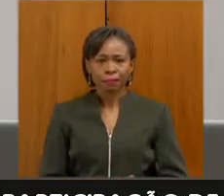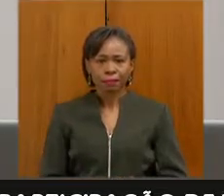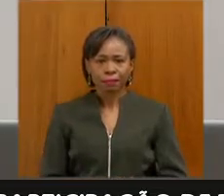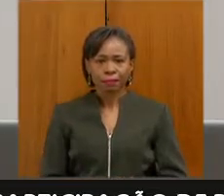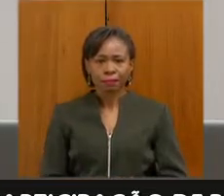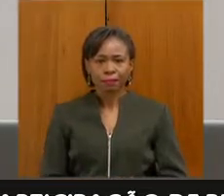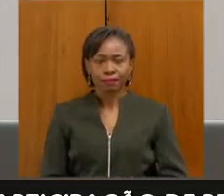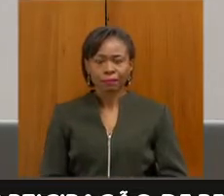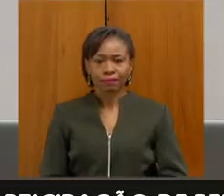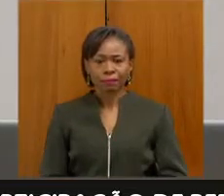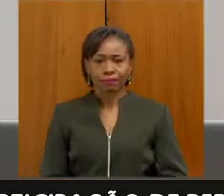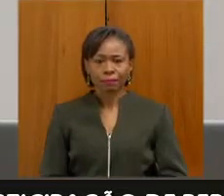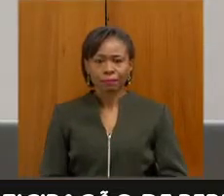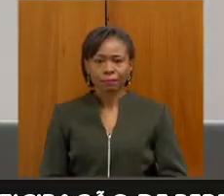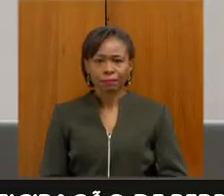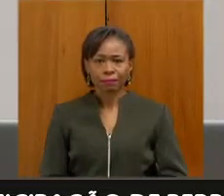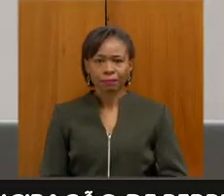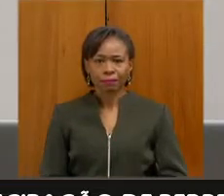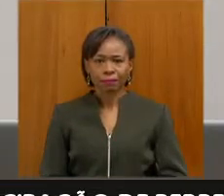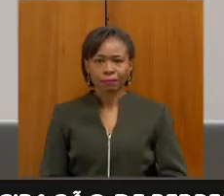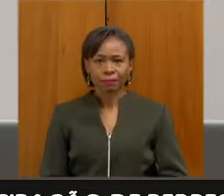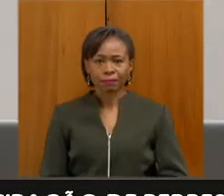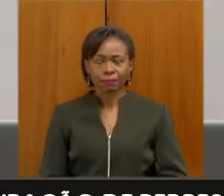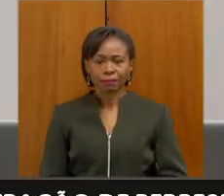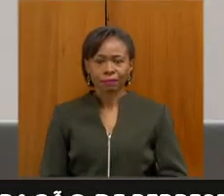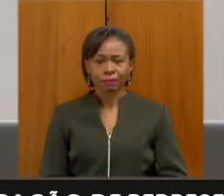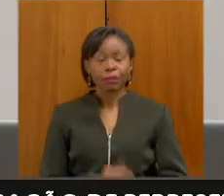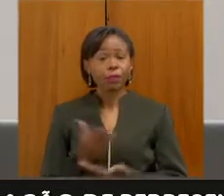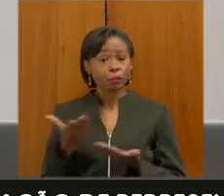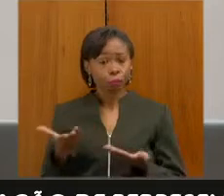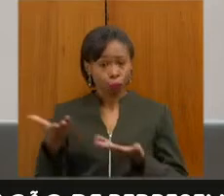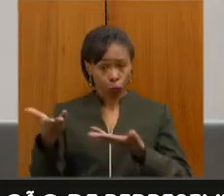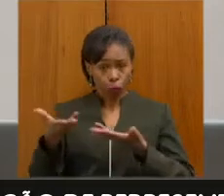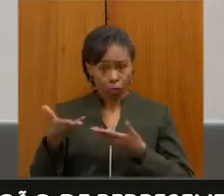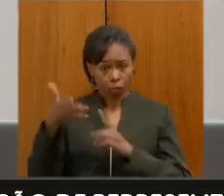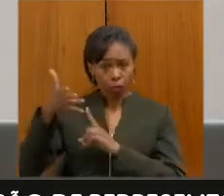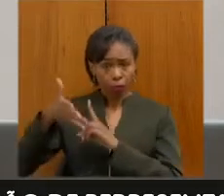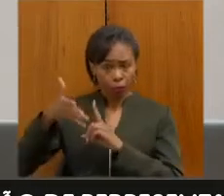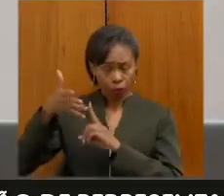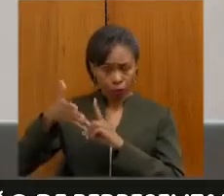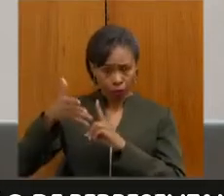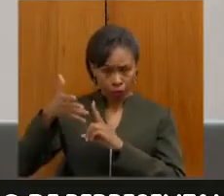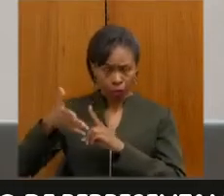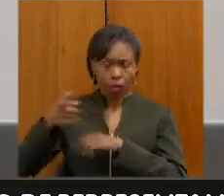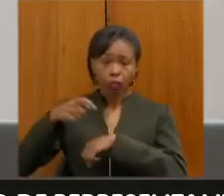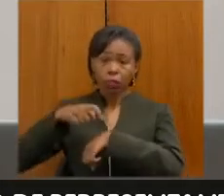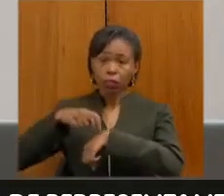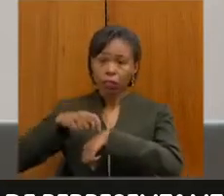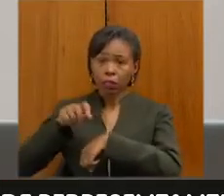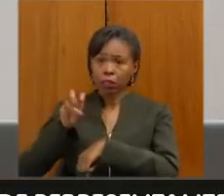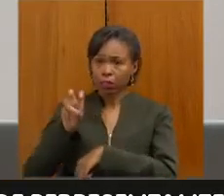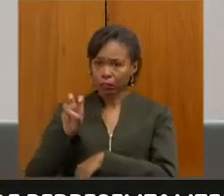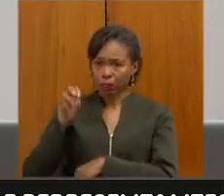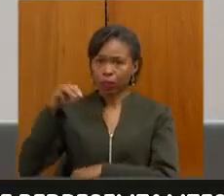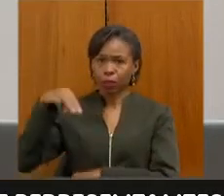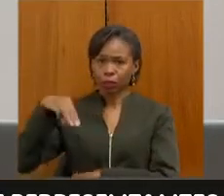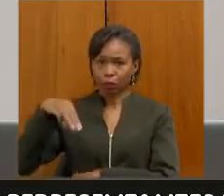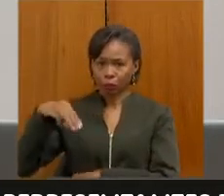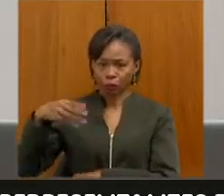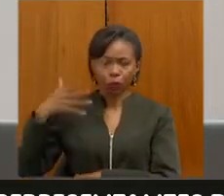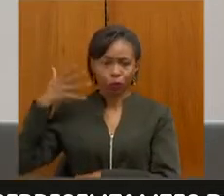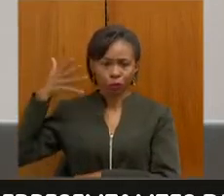Então, antes de passar aqui a palavra aos convidados que disporão de cinco minutos para as suas